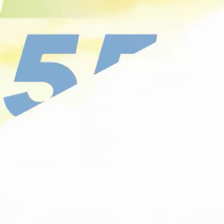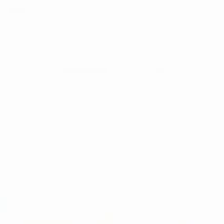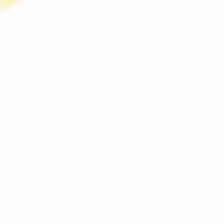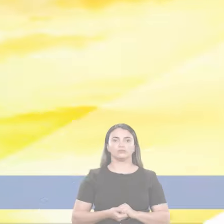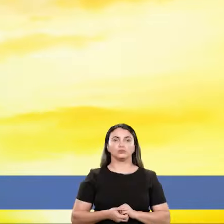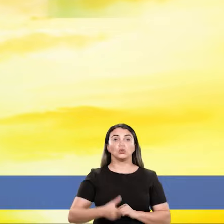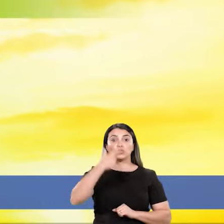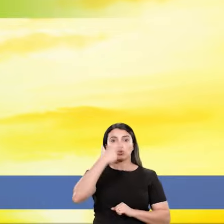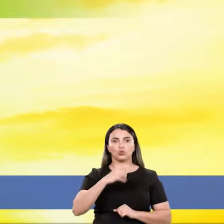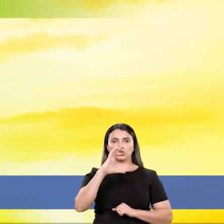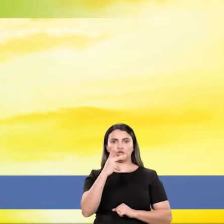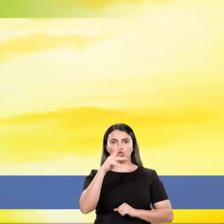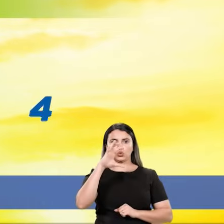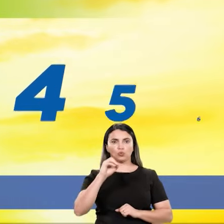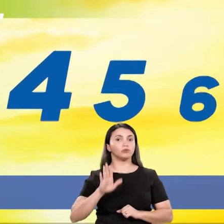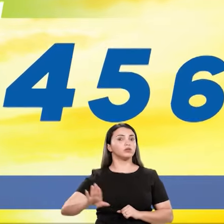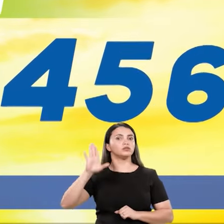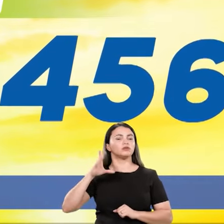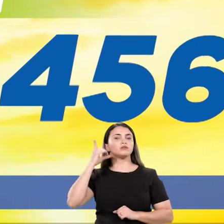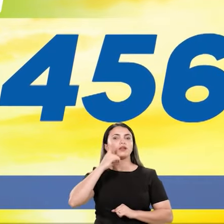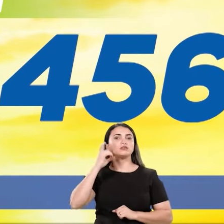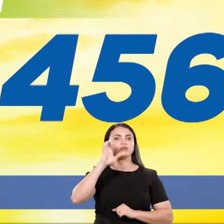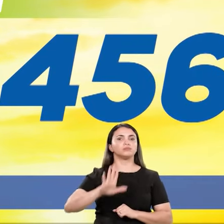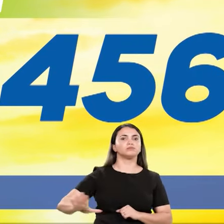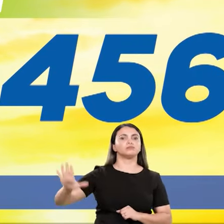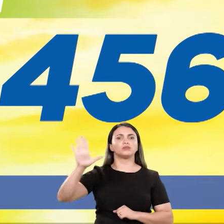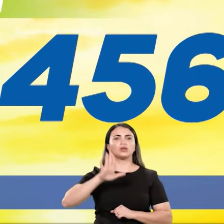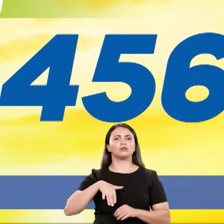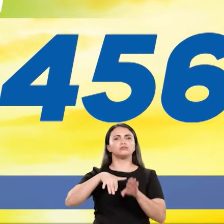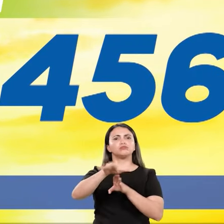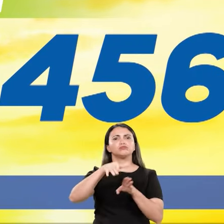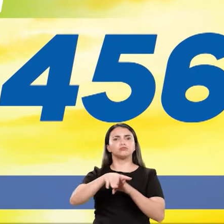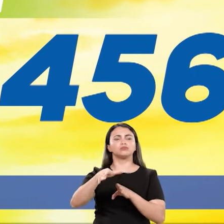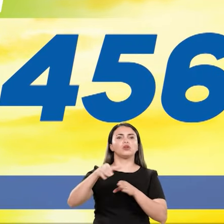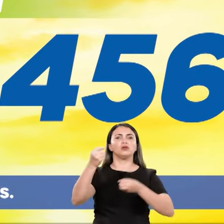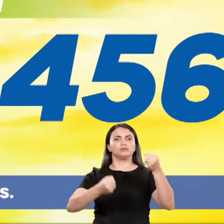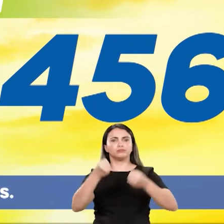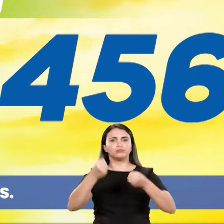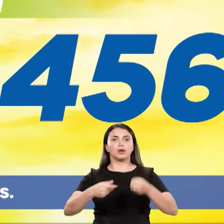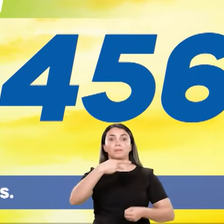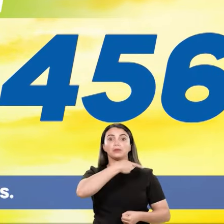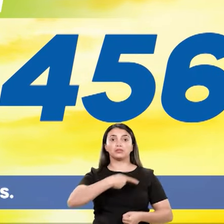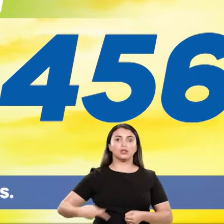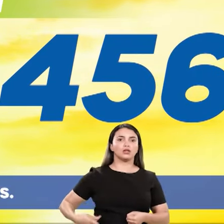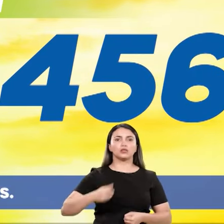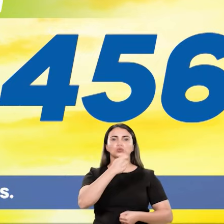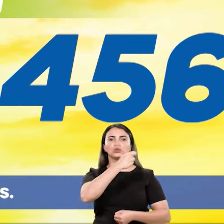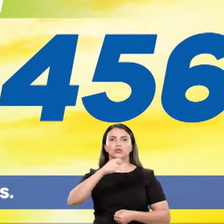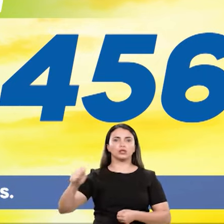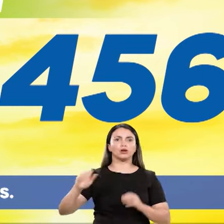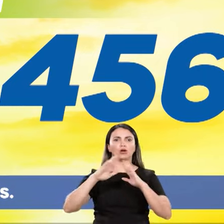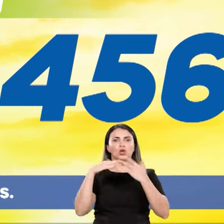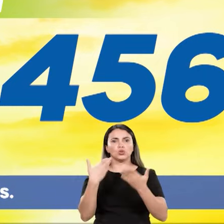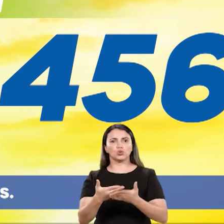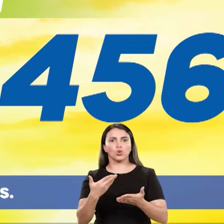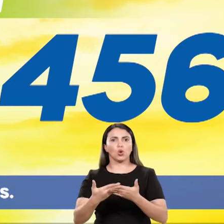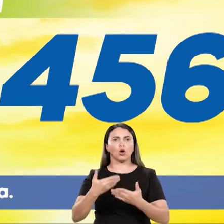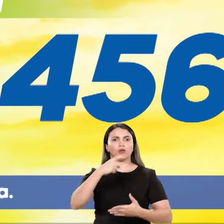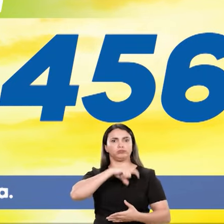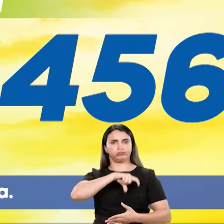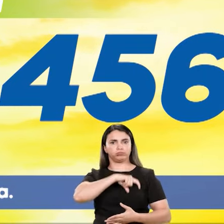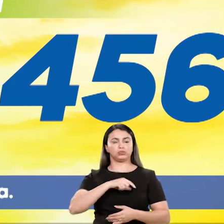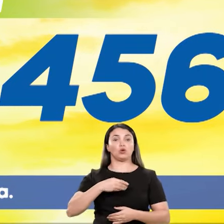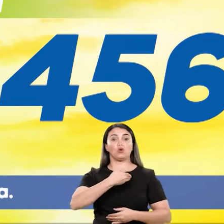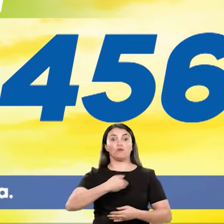Sou Chico Zeca, candidato a deputado estadual, instrutor de trânsito, presidente da Associação das Alto Escolas de Goiás.